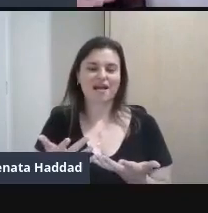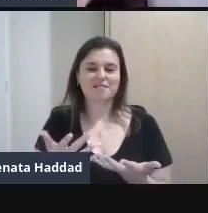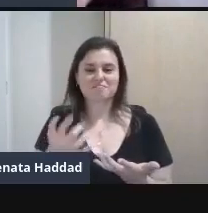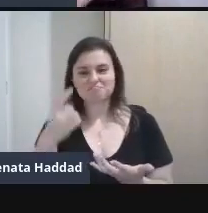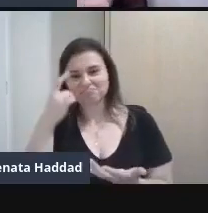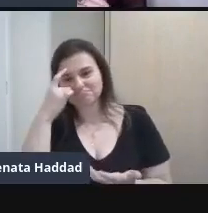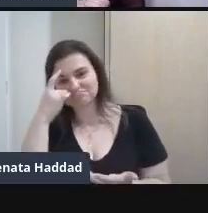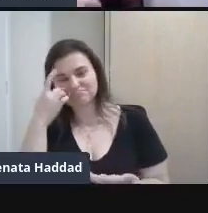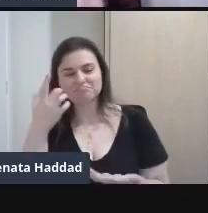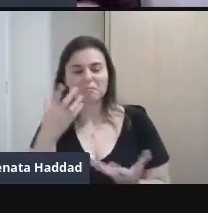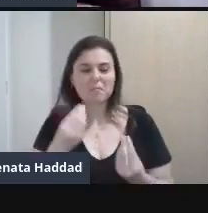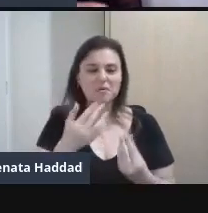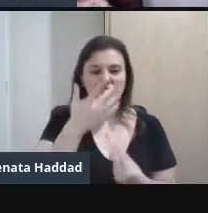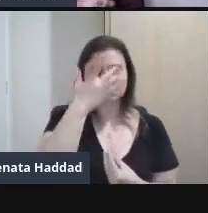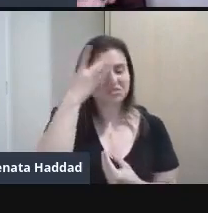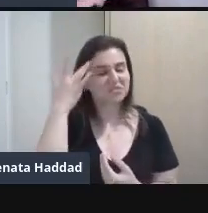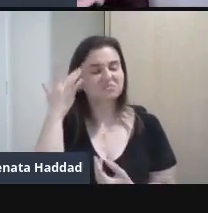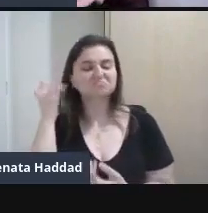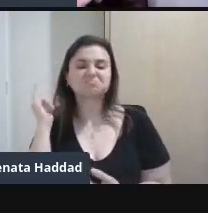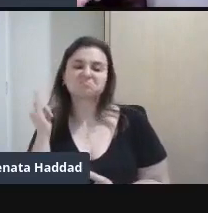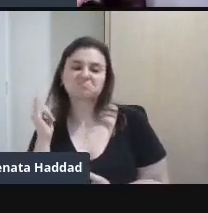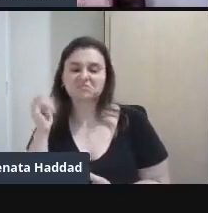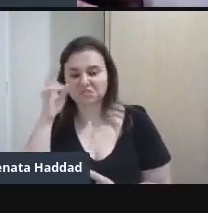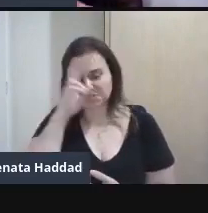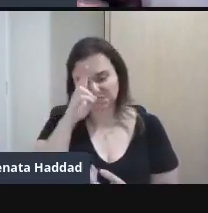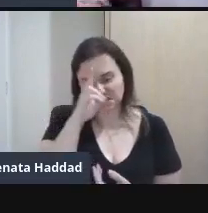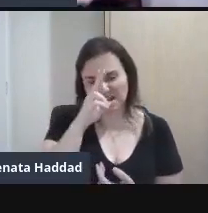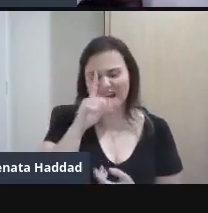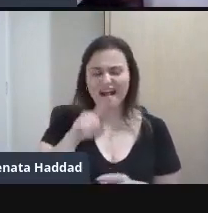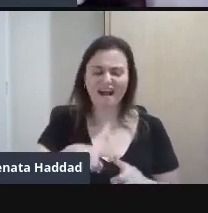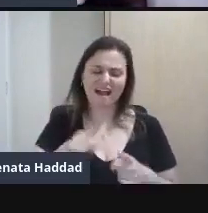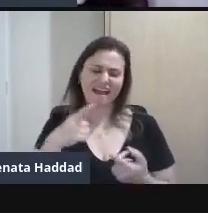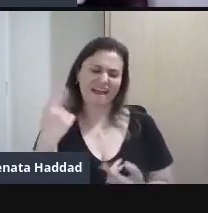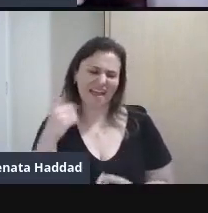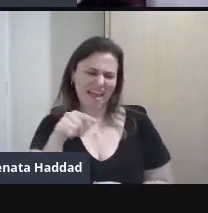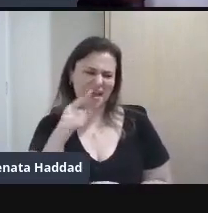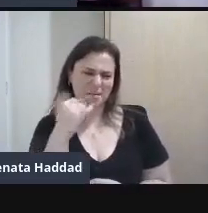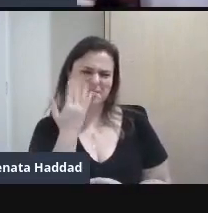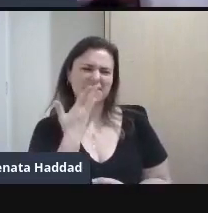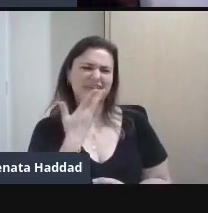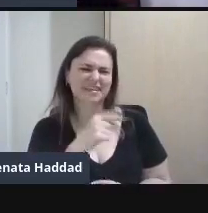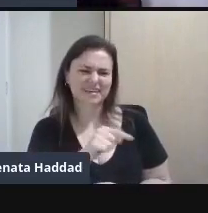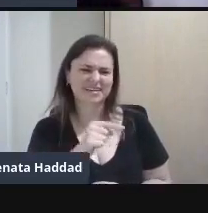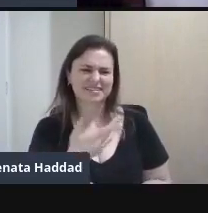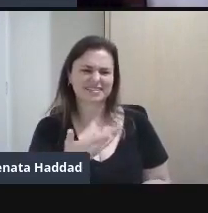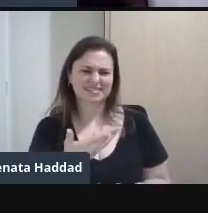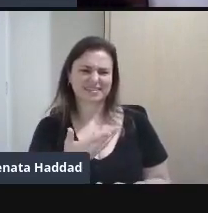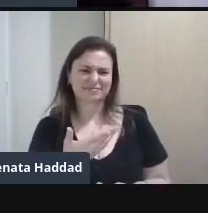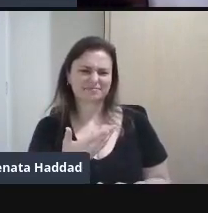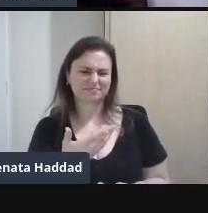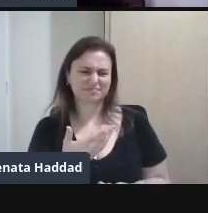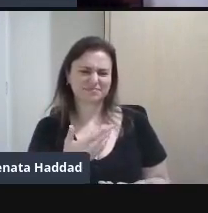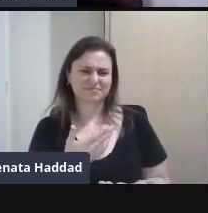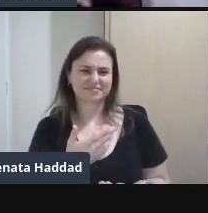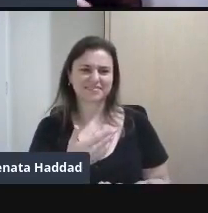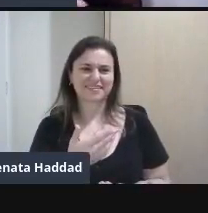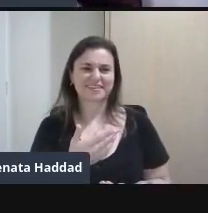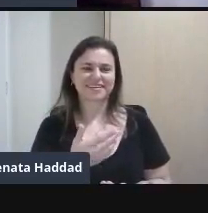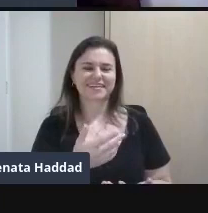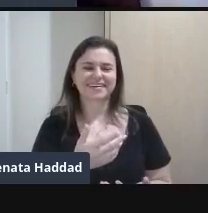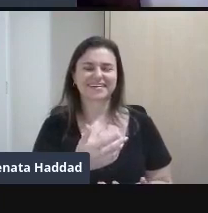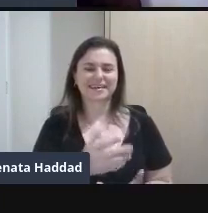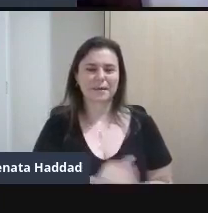Muita gente marginaliza Discrimina Falam a narração de história Pra criança Ah você vai fazer Ai eu odeio Mas você vai falar